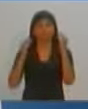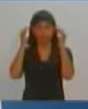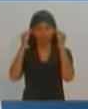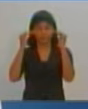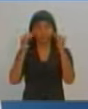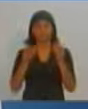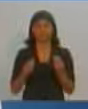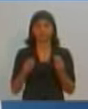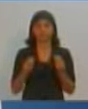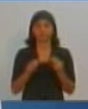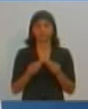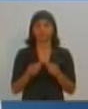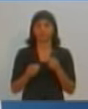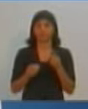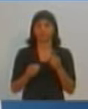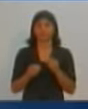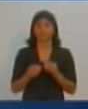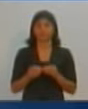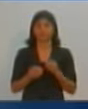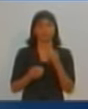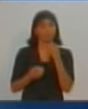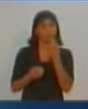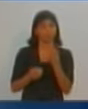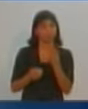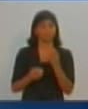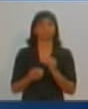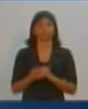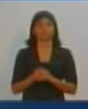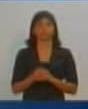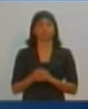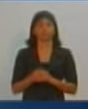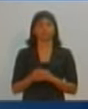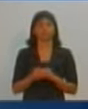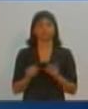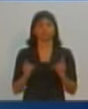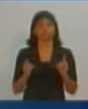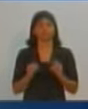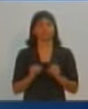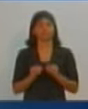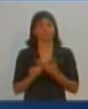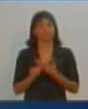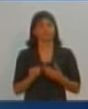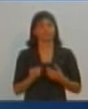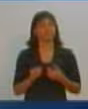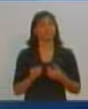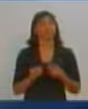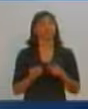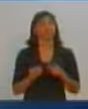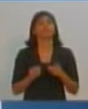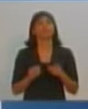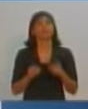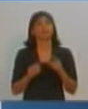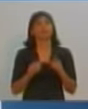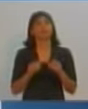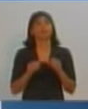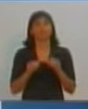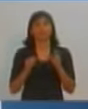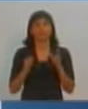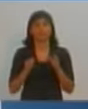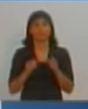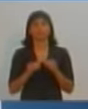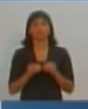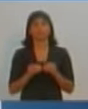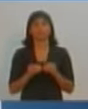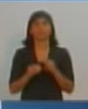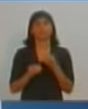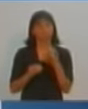muito. Acho que você é um bom promotor de justiça. Não tô aqui pra te atacar. E, inclusive, acho que você é um bom